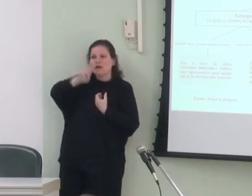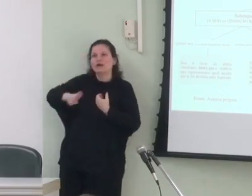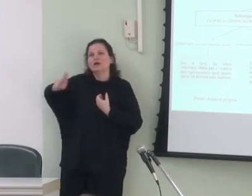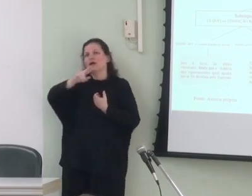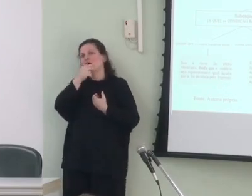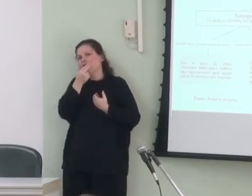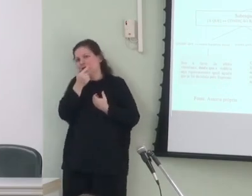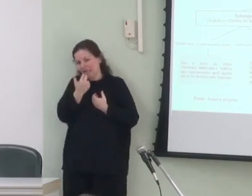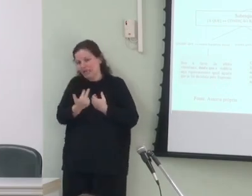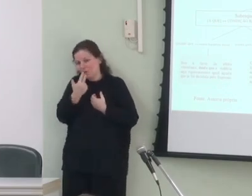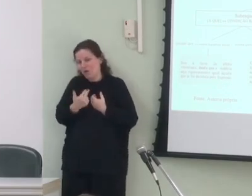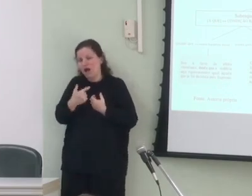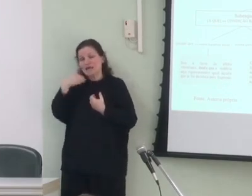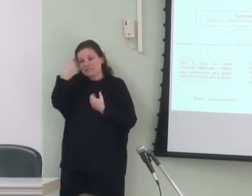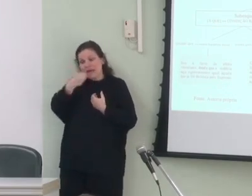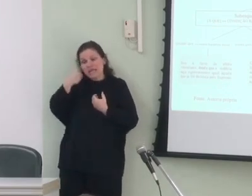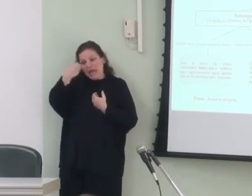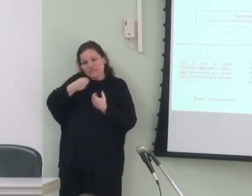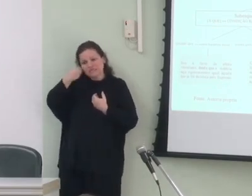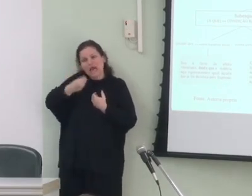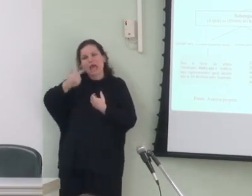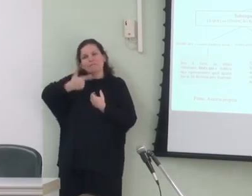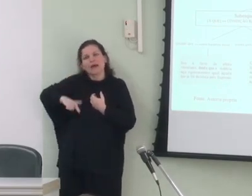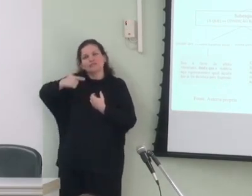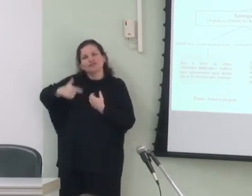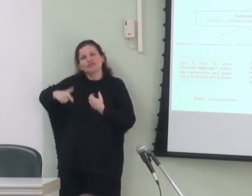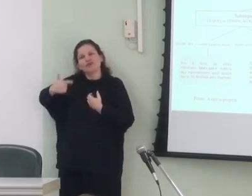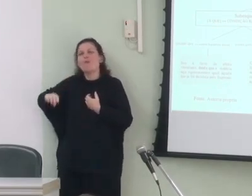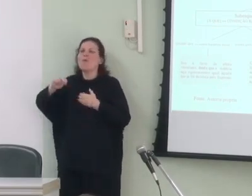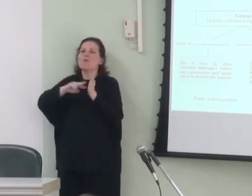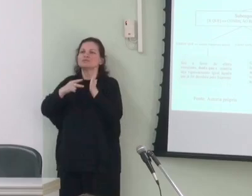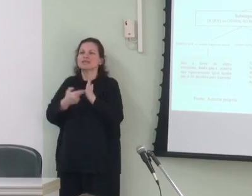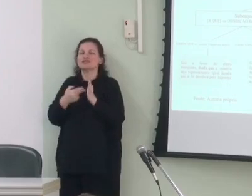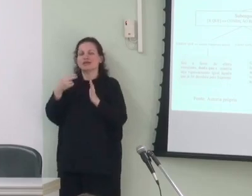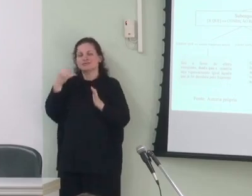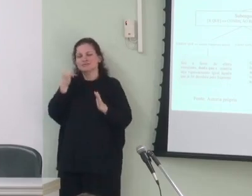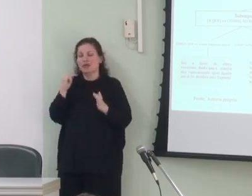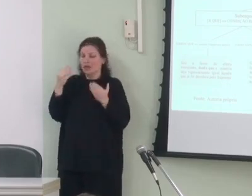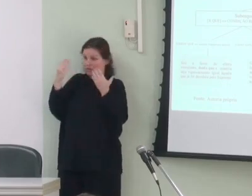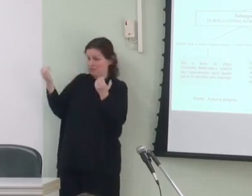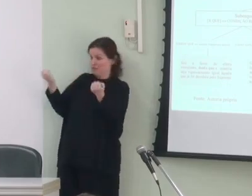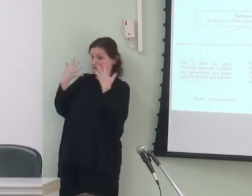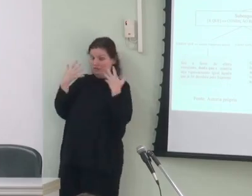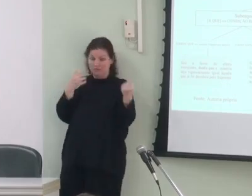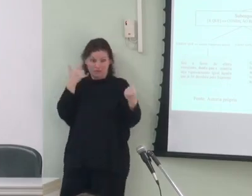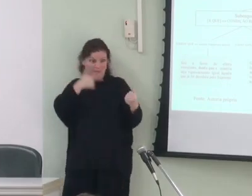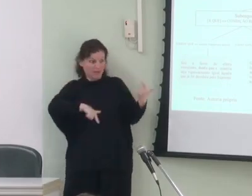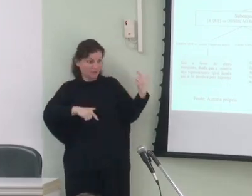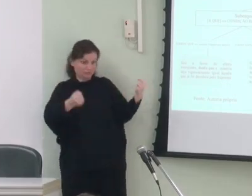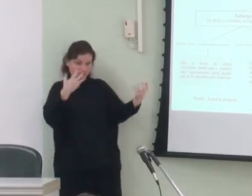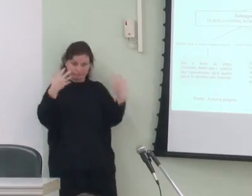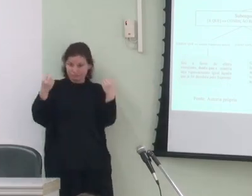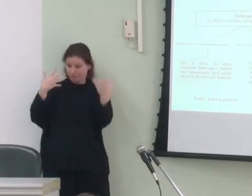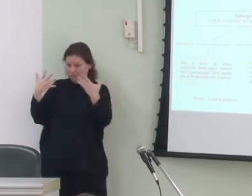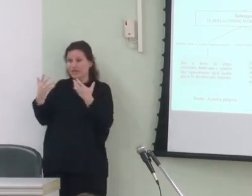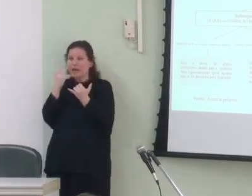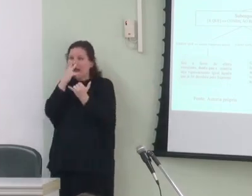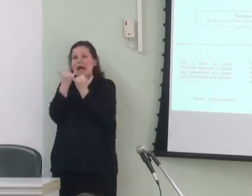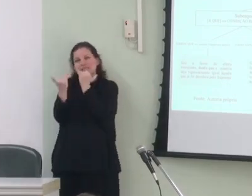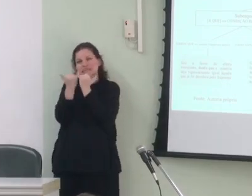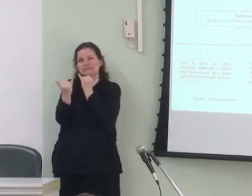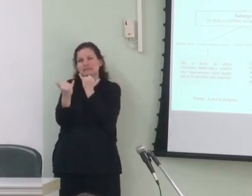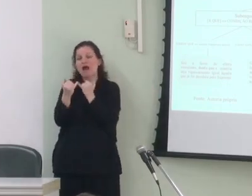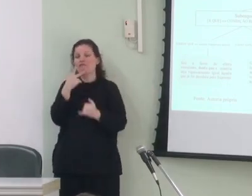e a medida que essas experiências vão se repetindo ou seja a medida que é exposto repetidamente a instâncias similares